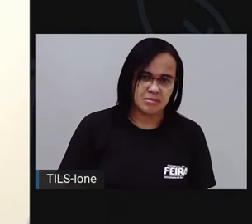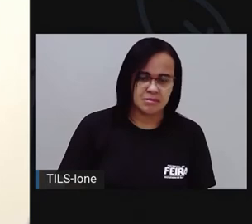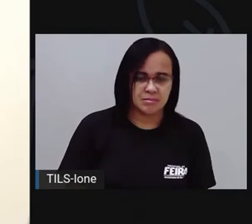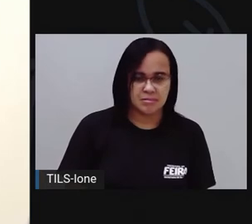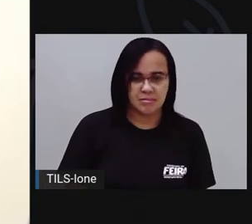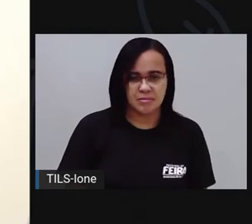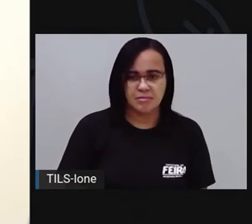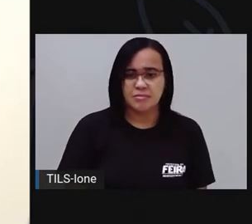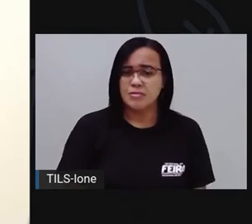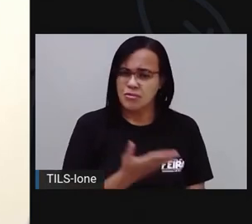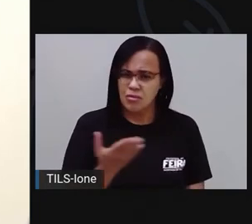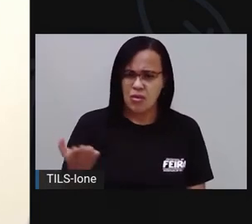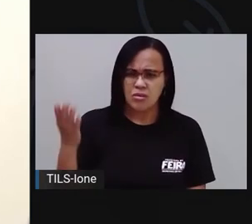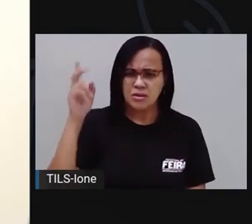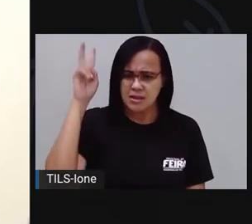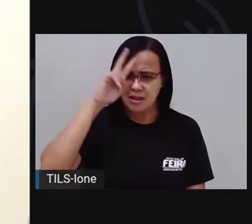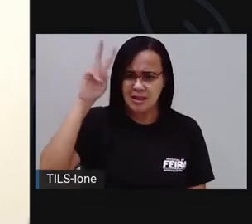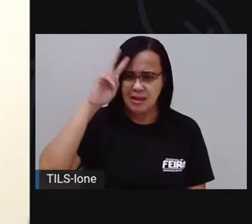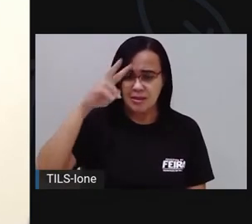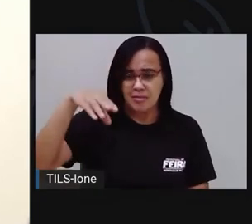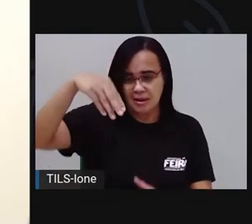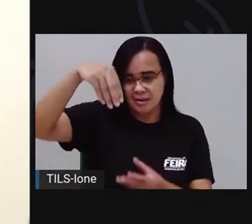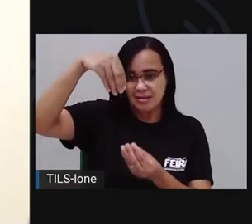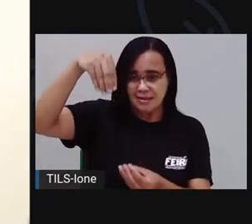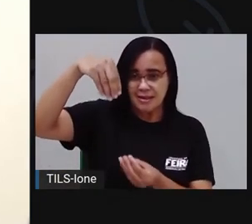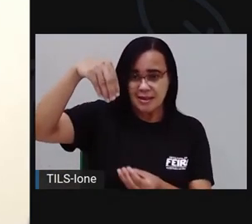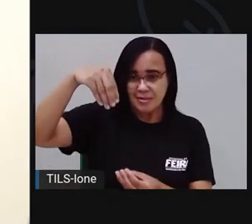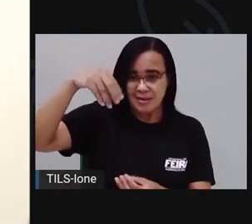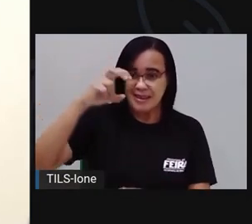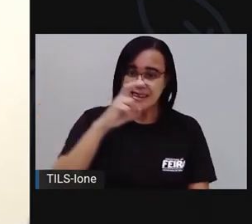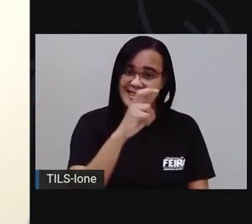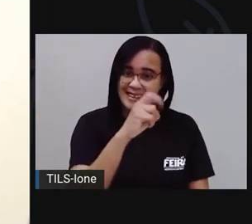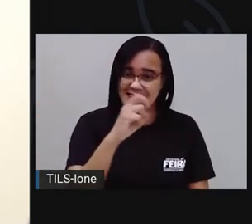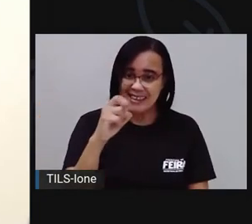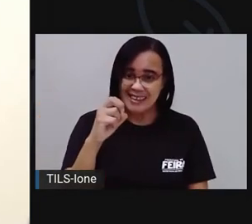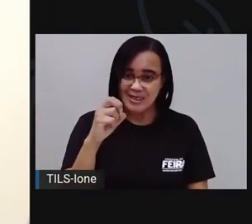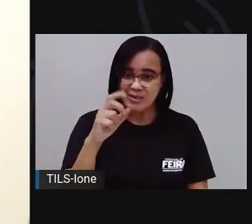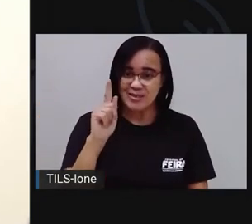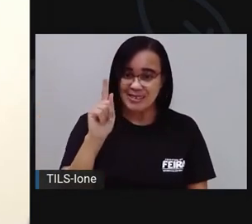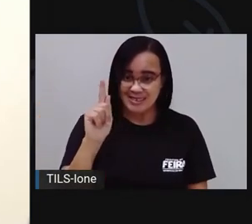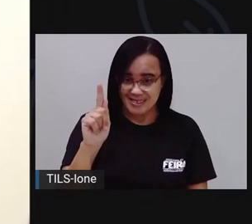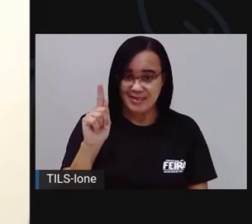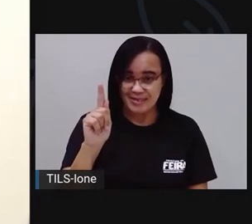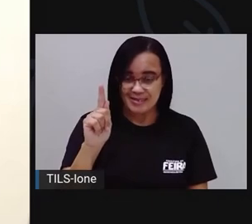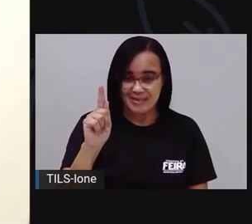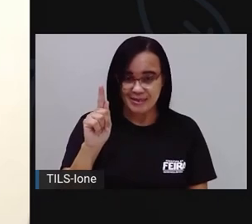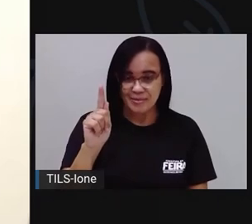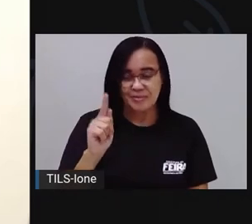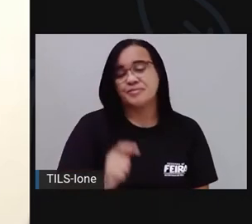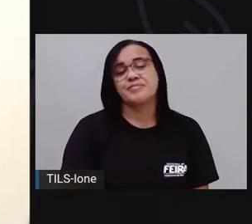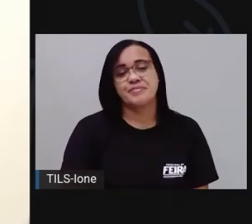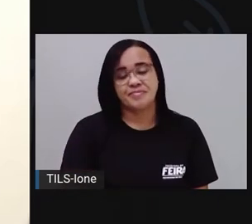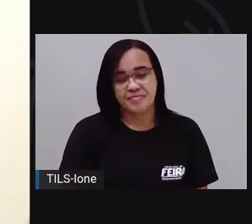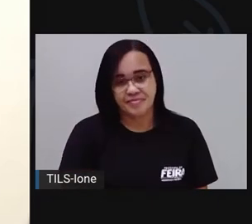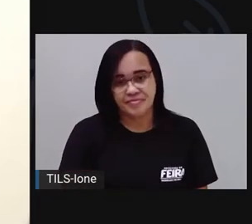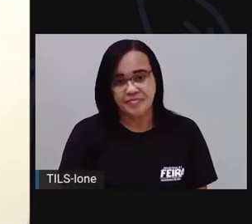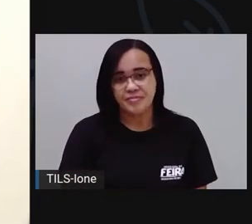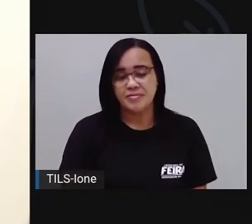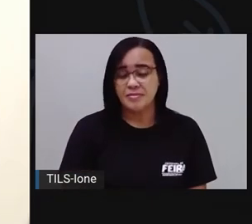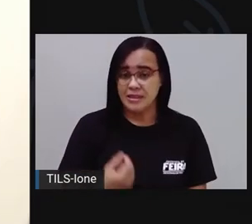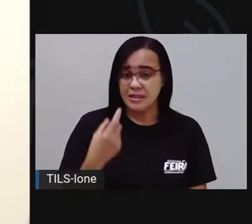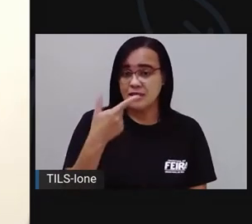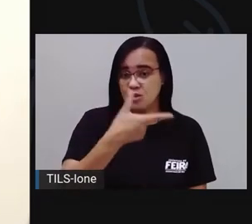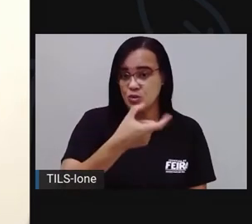Vocês lembram que na embalagem tinha 500 gramas? Se a Pró vai usar duas de 200, ó. 200 mais